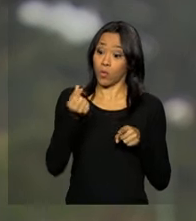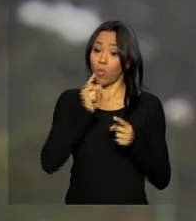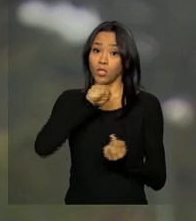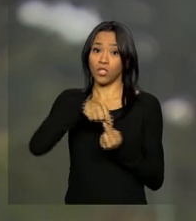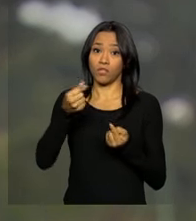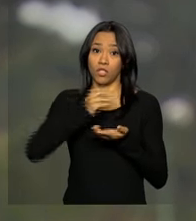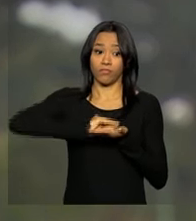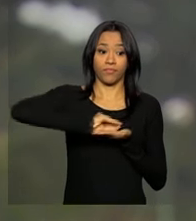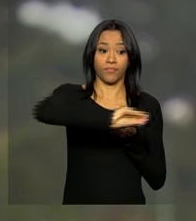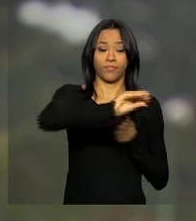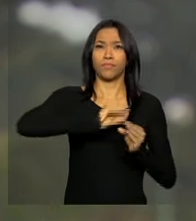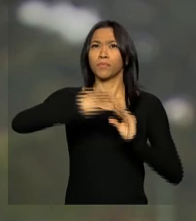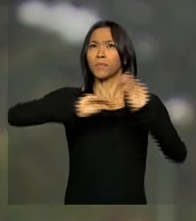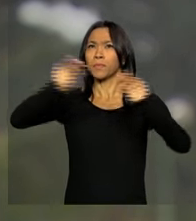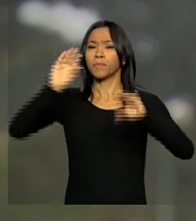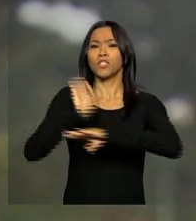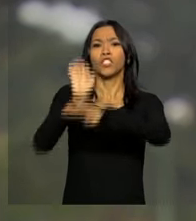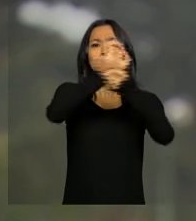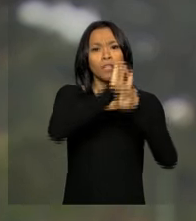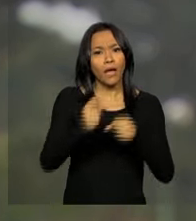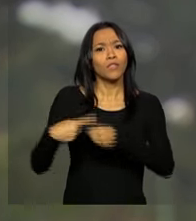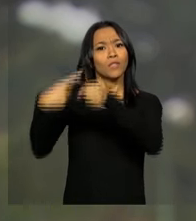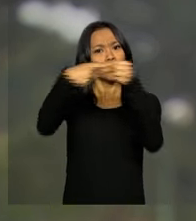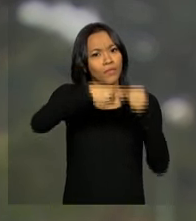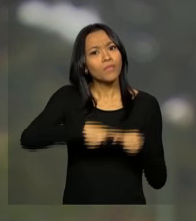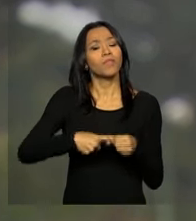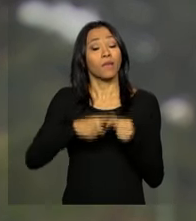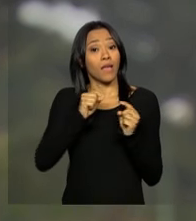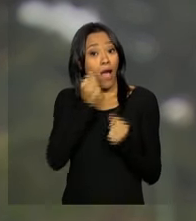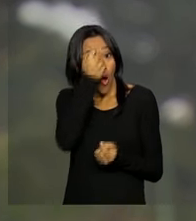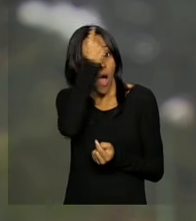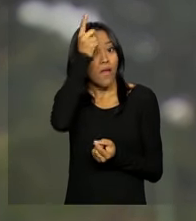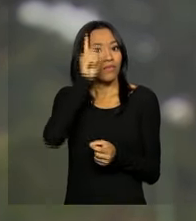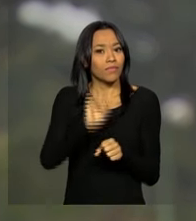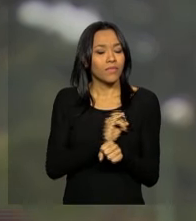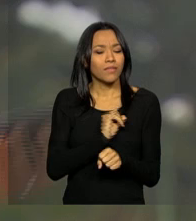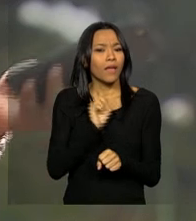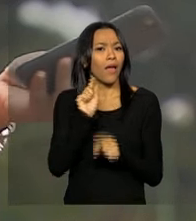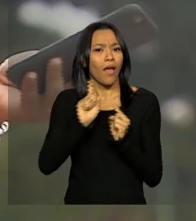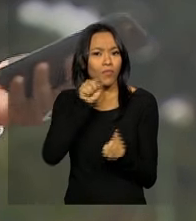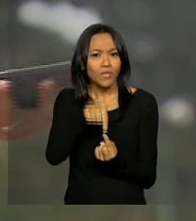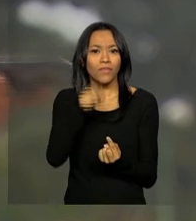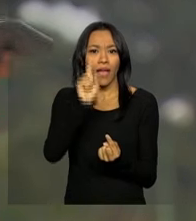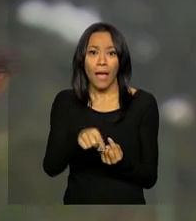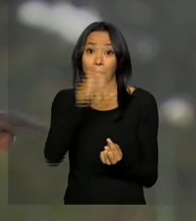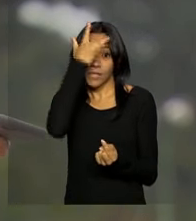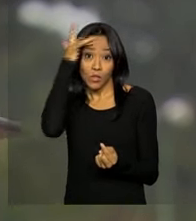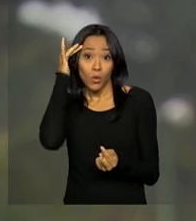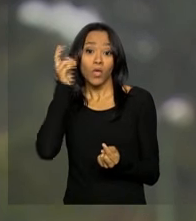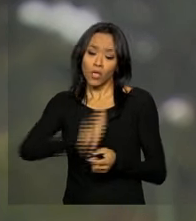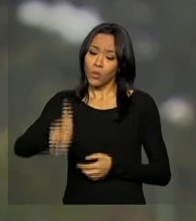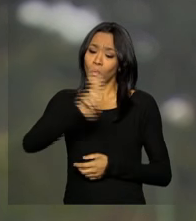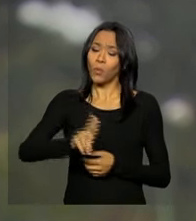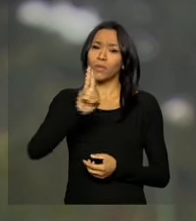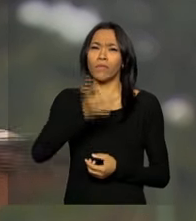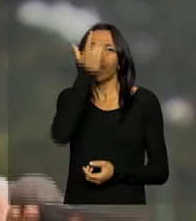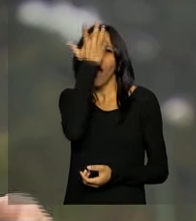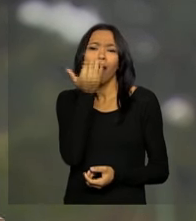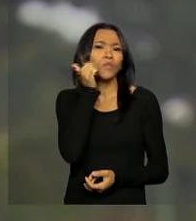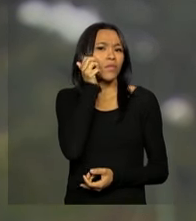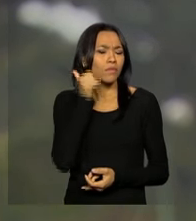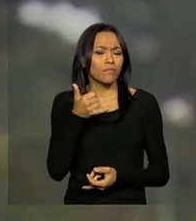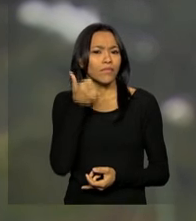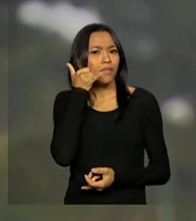verbas para estados e municípios. A ideia é que, com a mesma facilidade que o cidadão usa o celular para